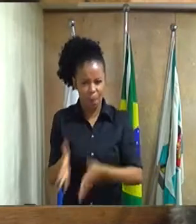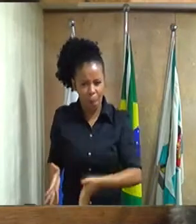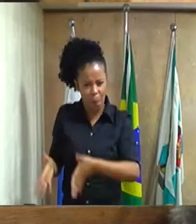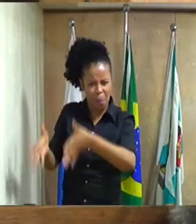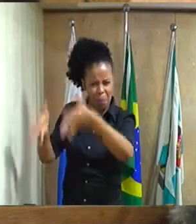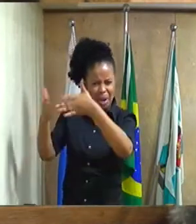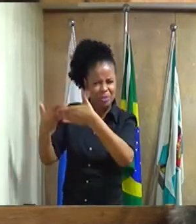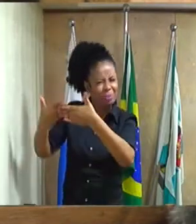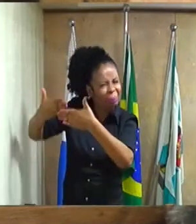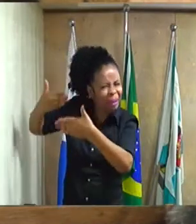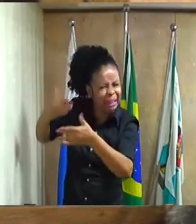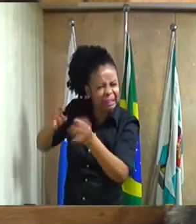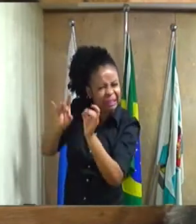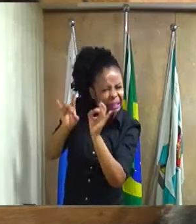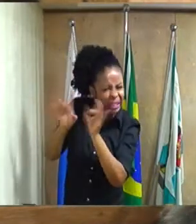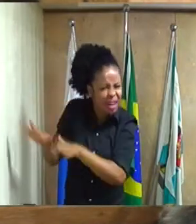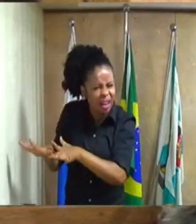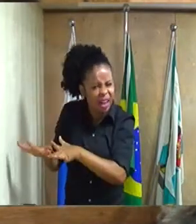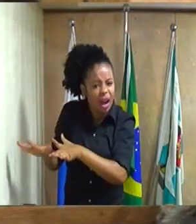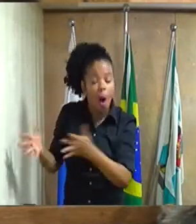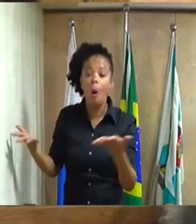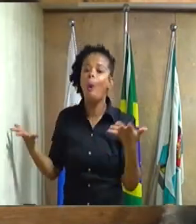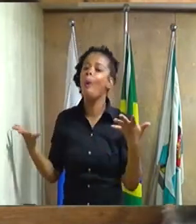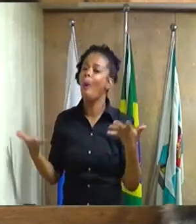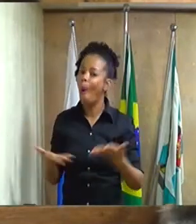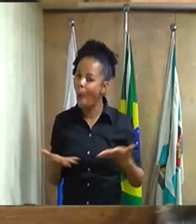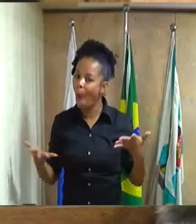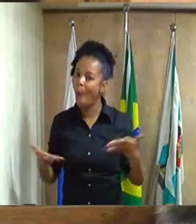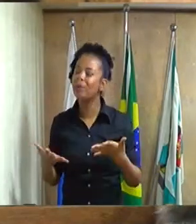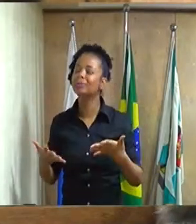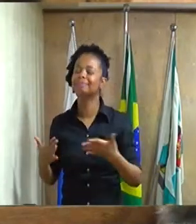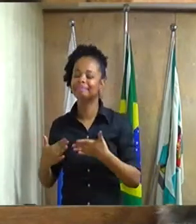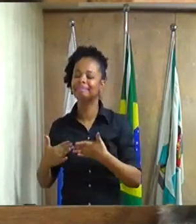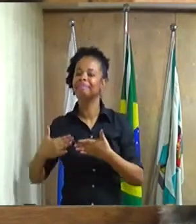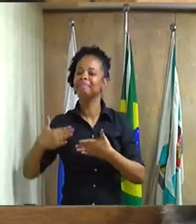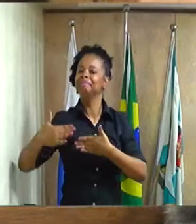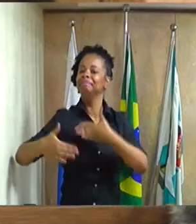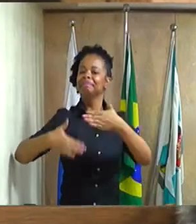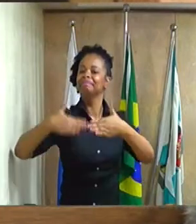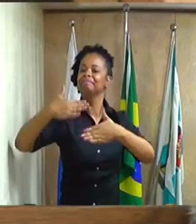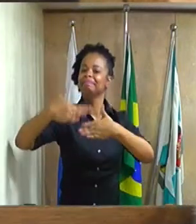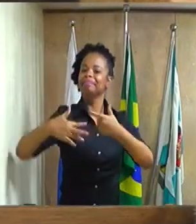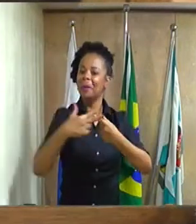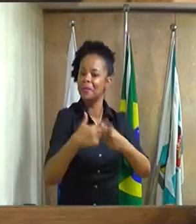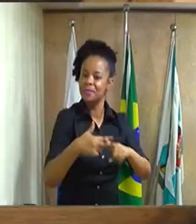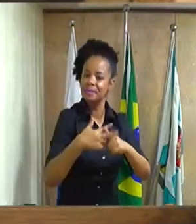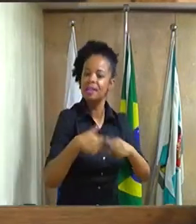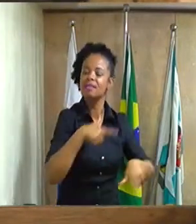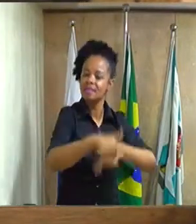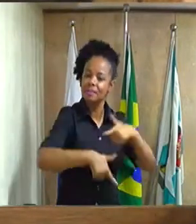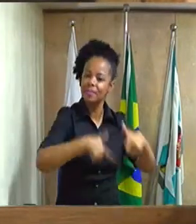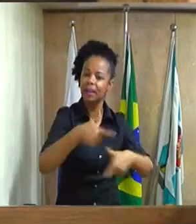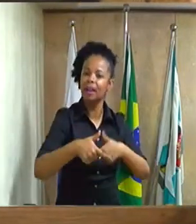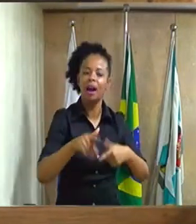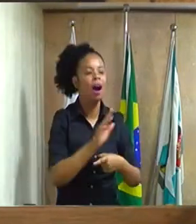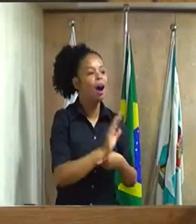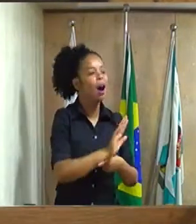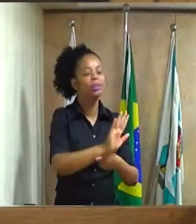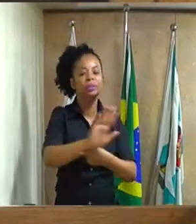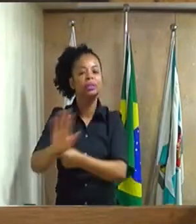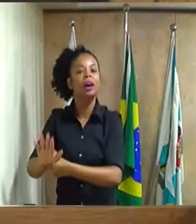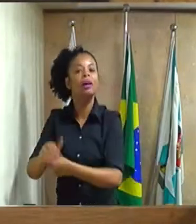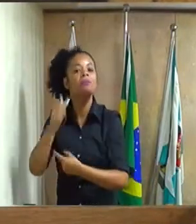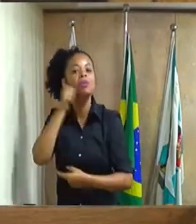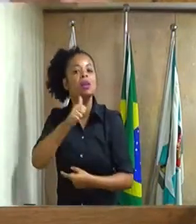totalmente abandonado e hoje está sendo restaurado e vai atender as mulheres da nossa